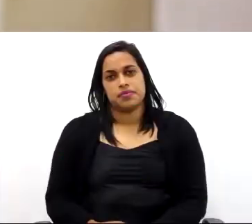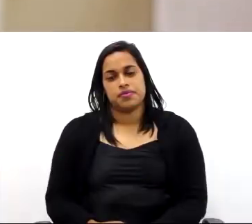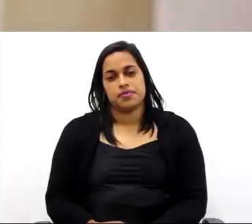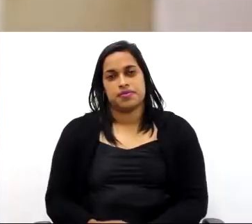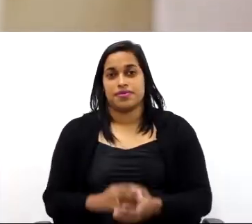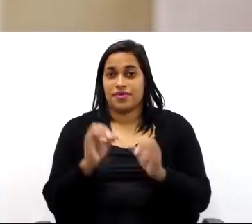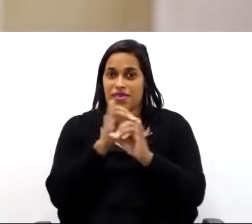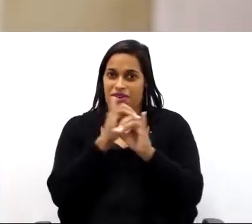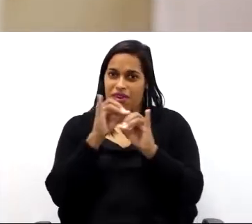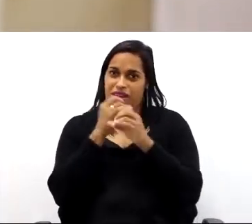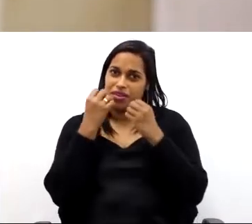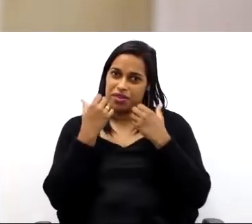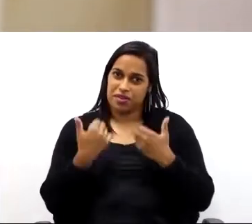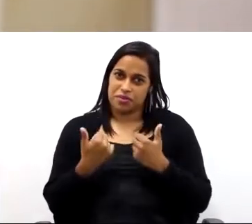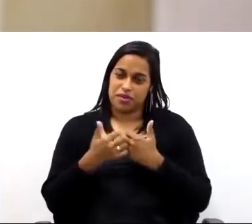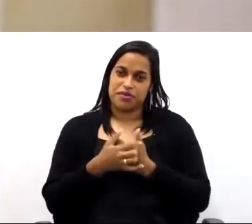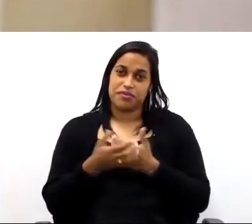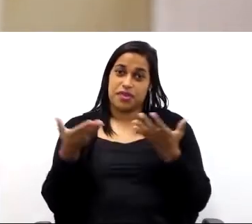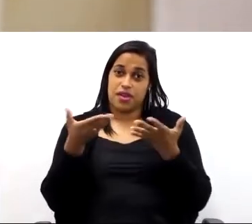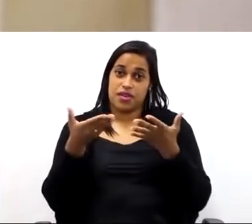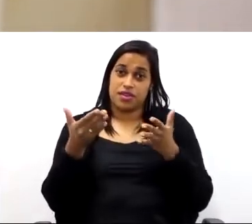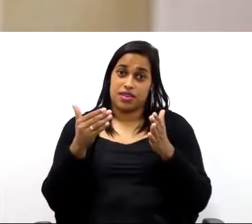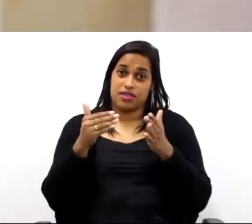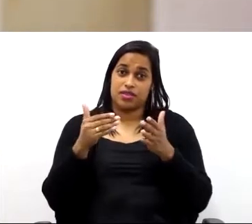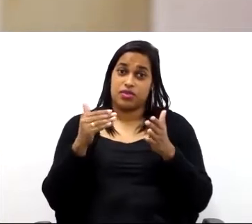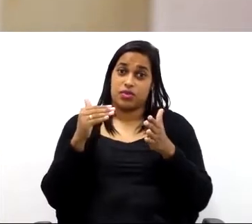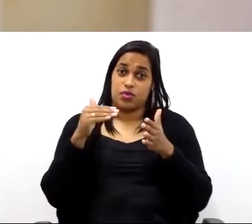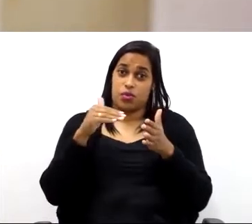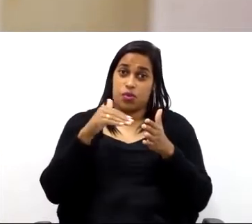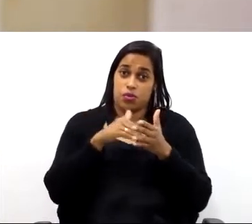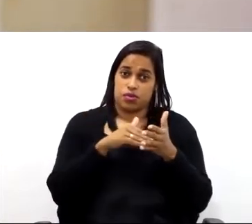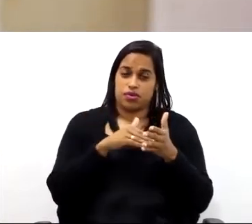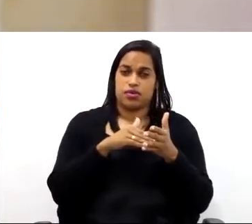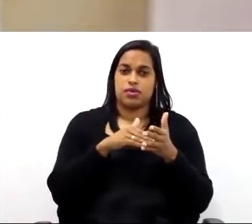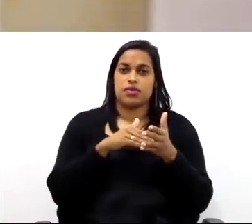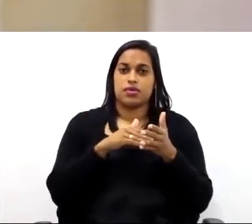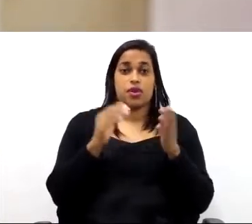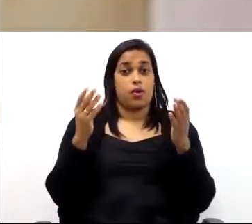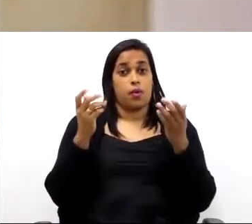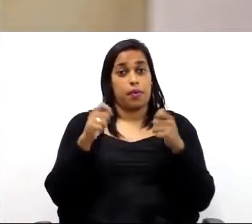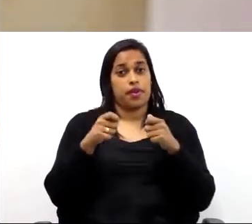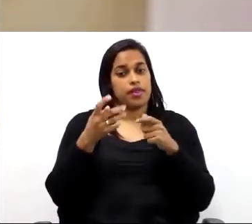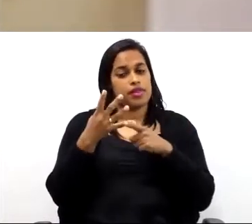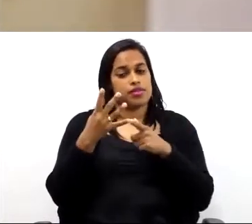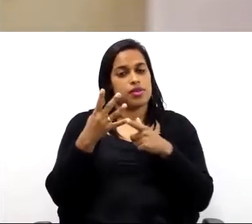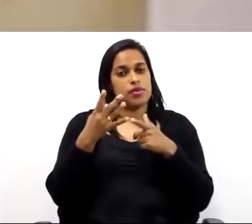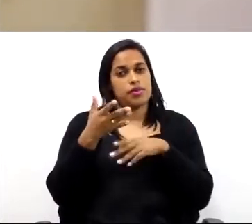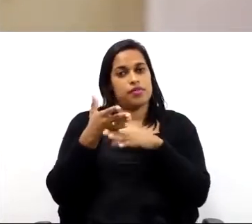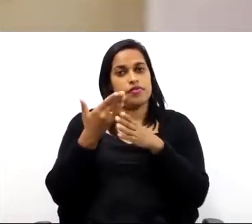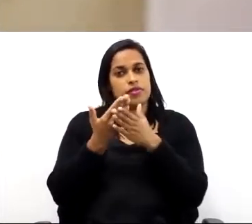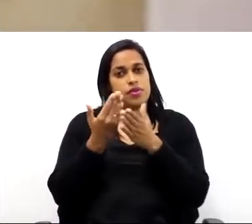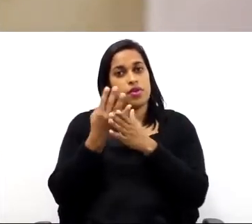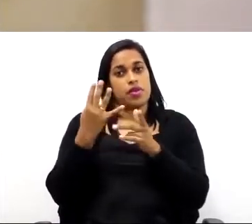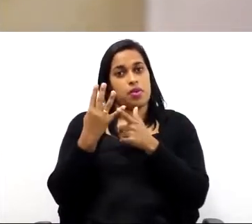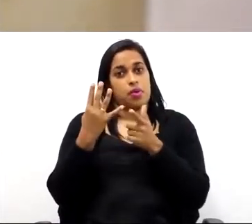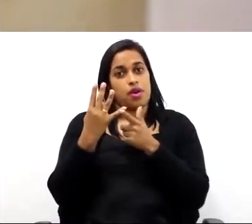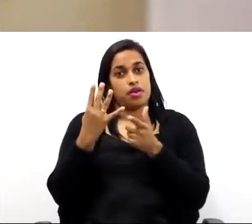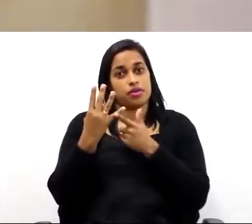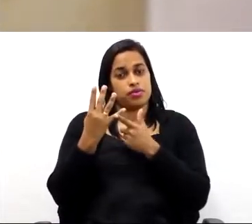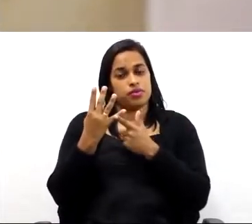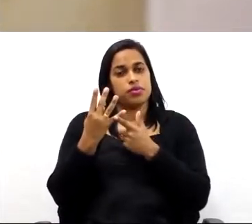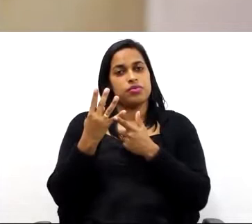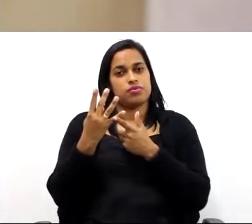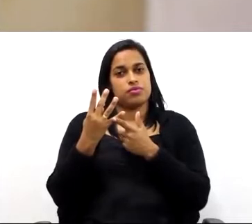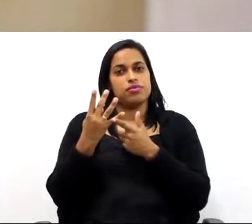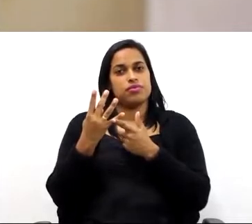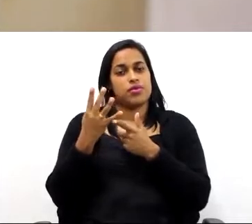Olá, gente! Estamos aqui agora na competência 4, nessa videoaula 4, e eu